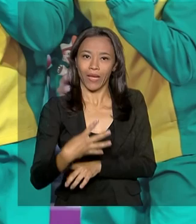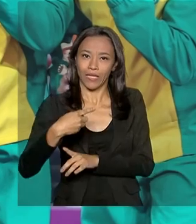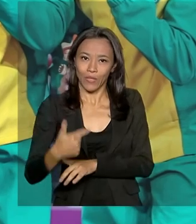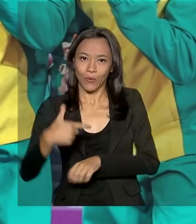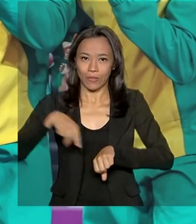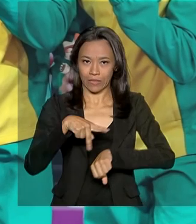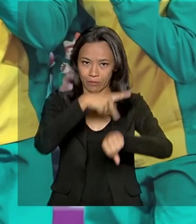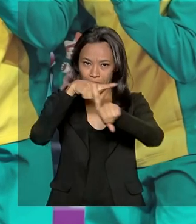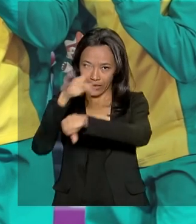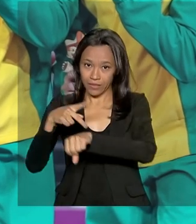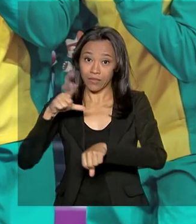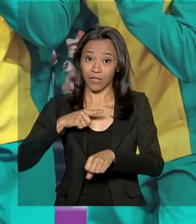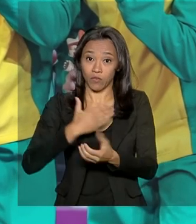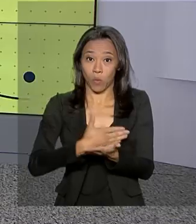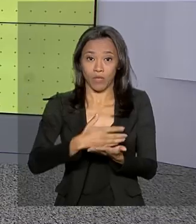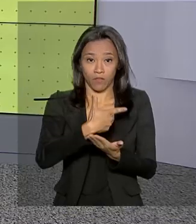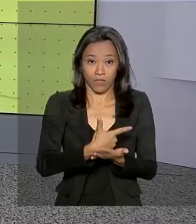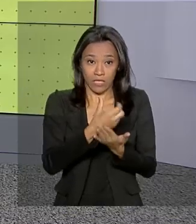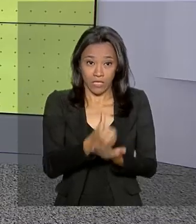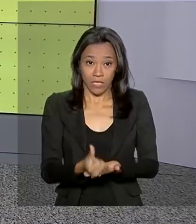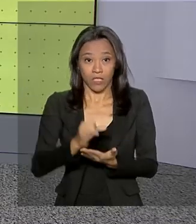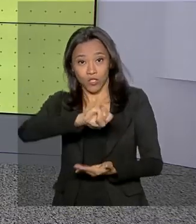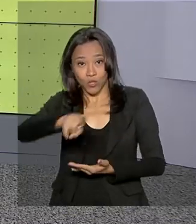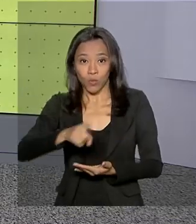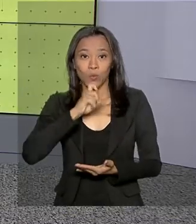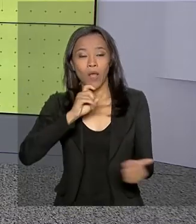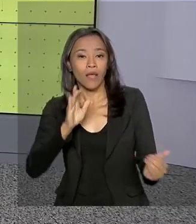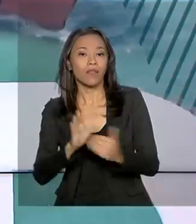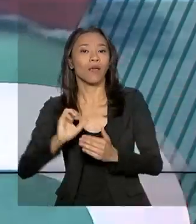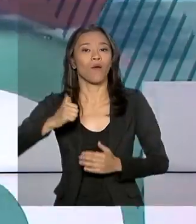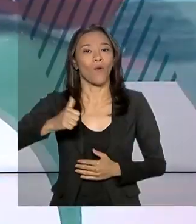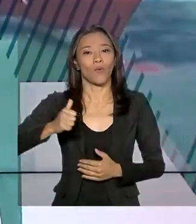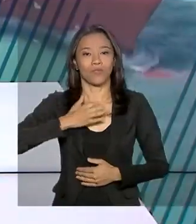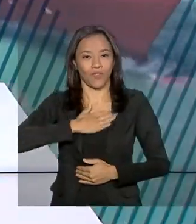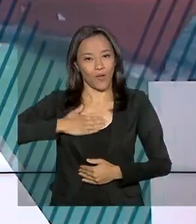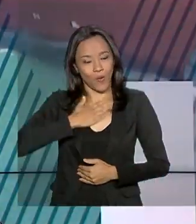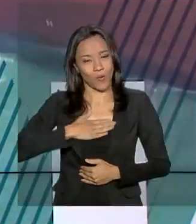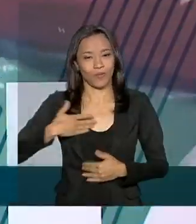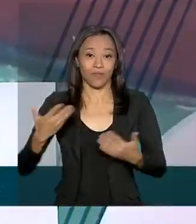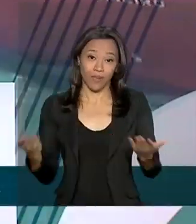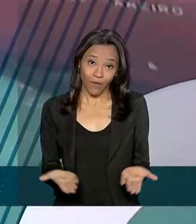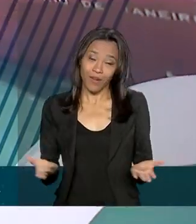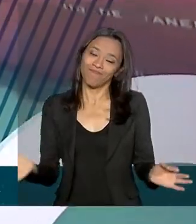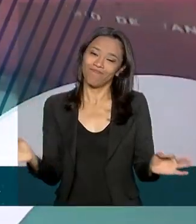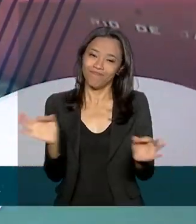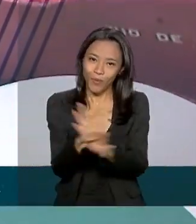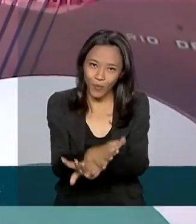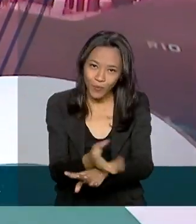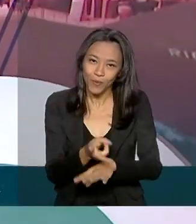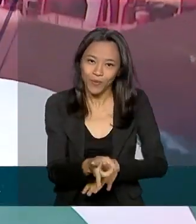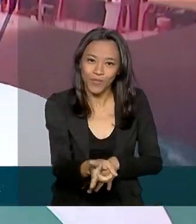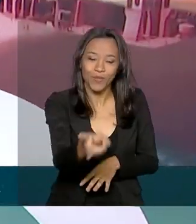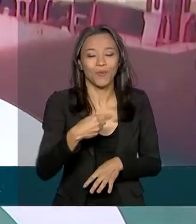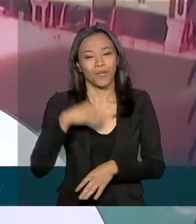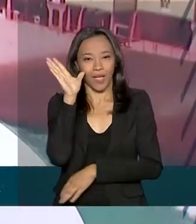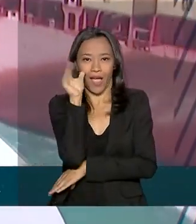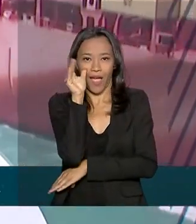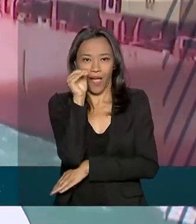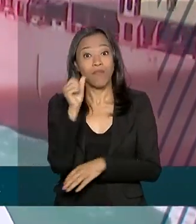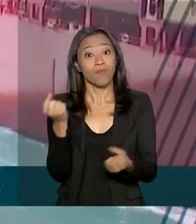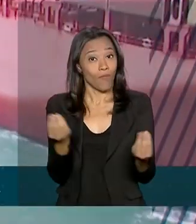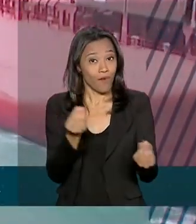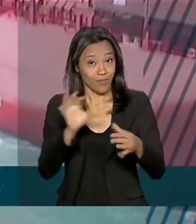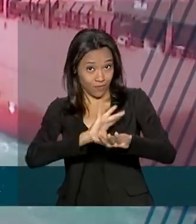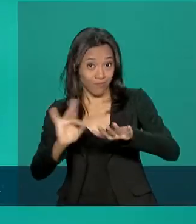início em 26 de julho e vai até 11 de agosto. O governo agora fica por aqui. Continue nos acompanhando